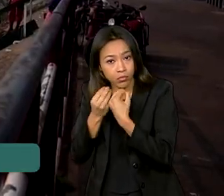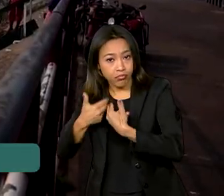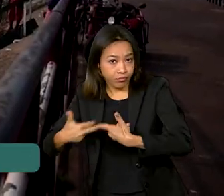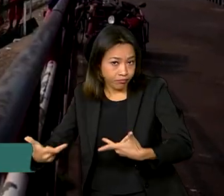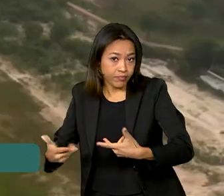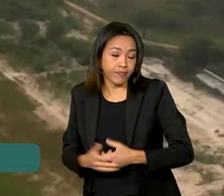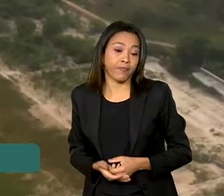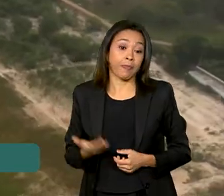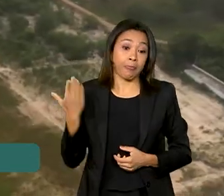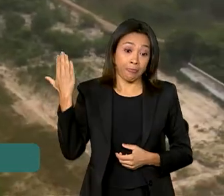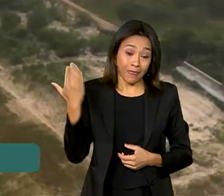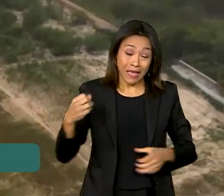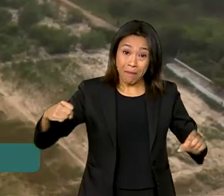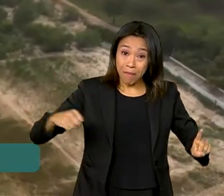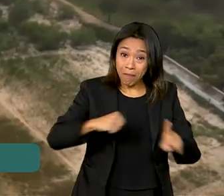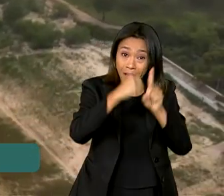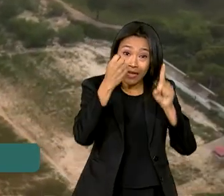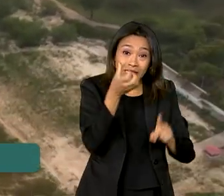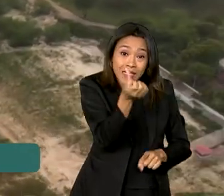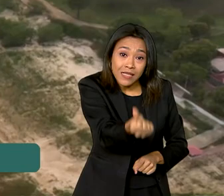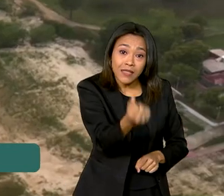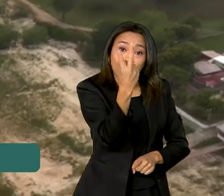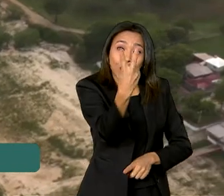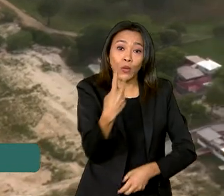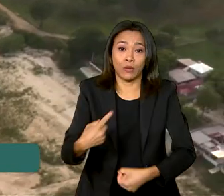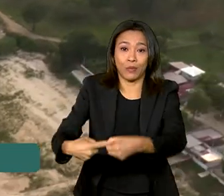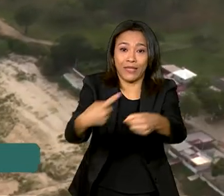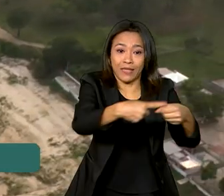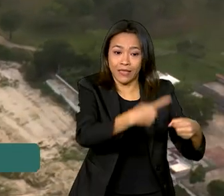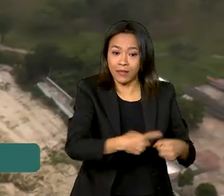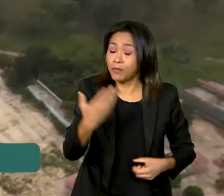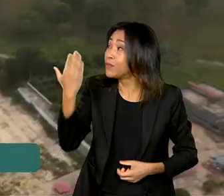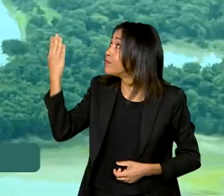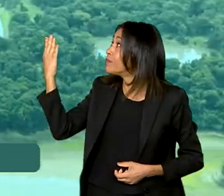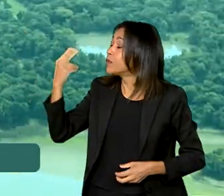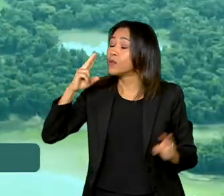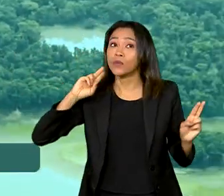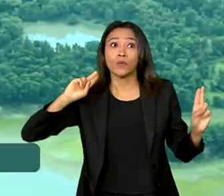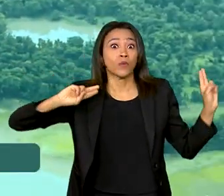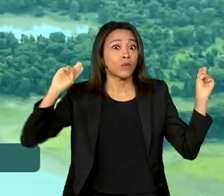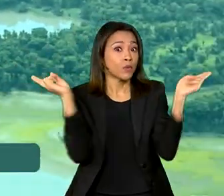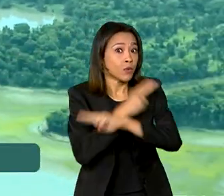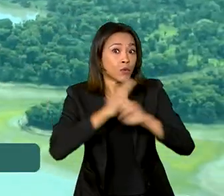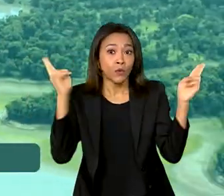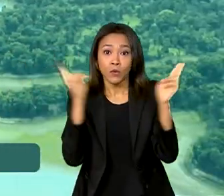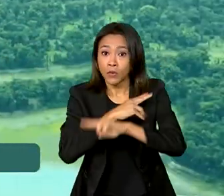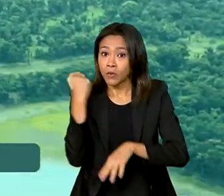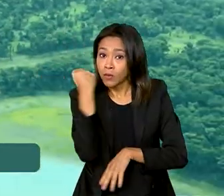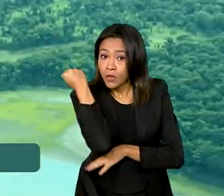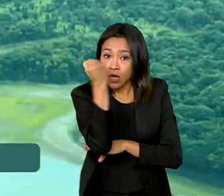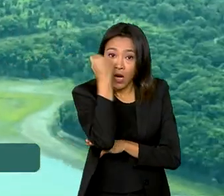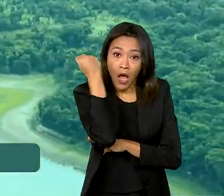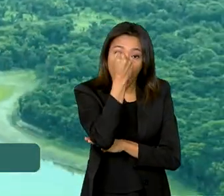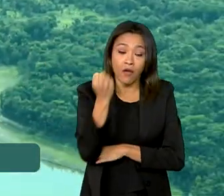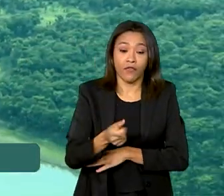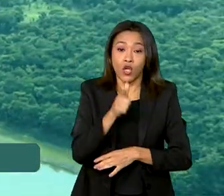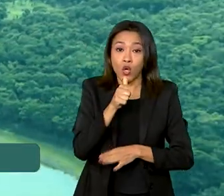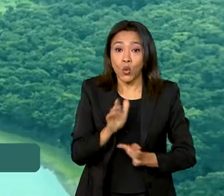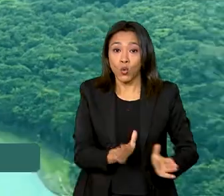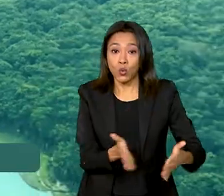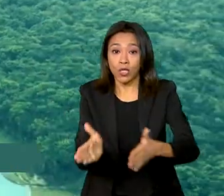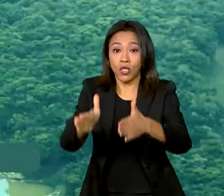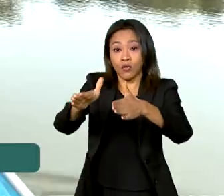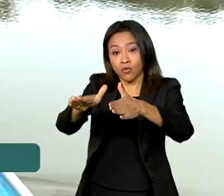já impacta 62 municípios, todos em estado de emergência. Com a baixa dos rios, o acesso às